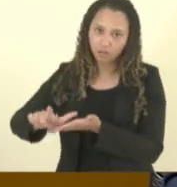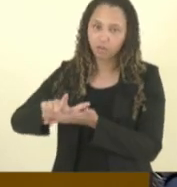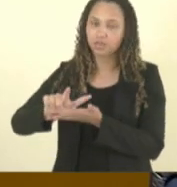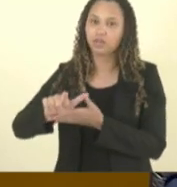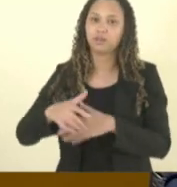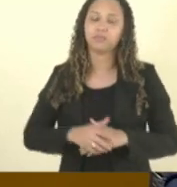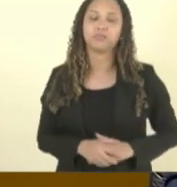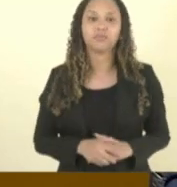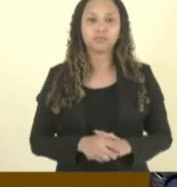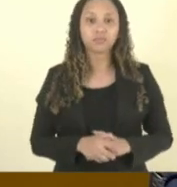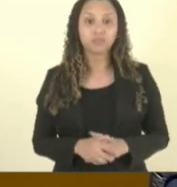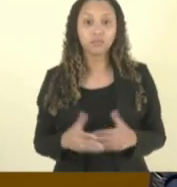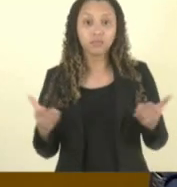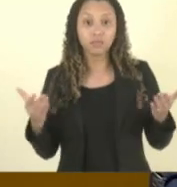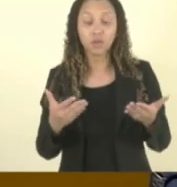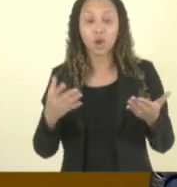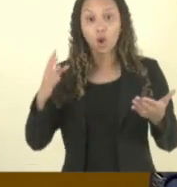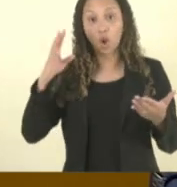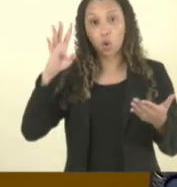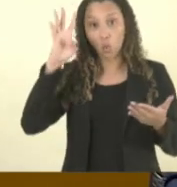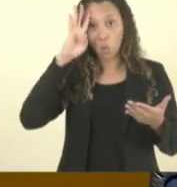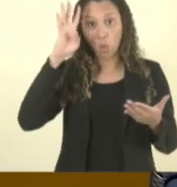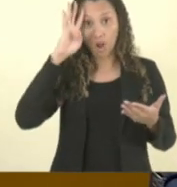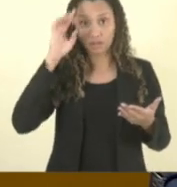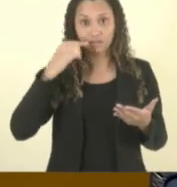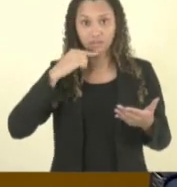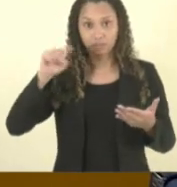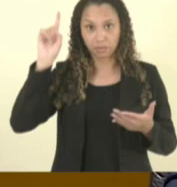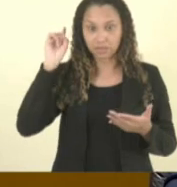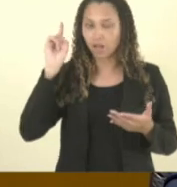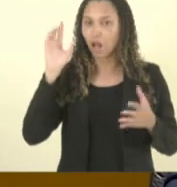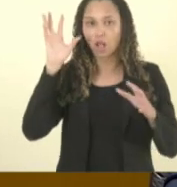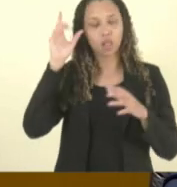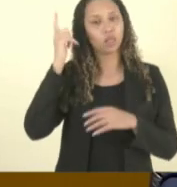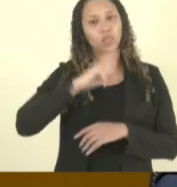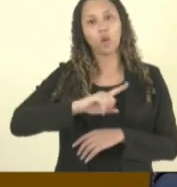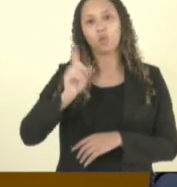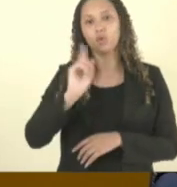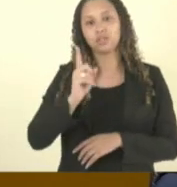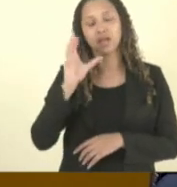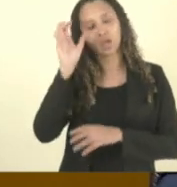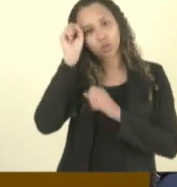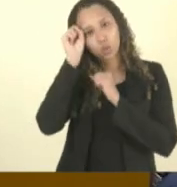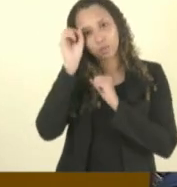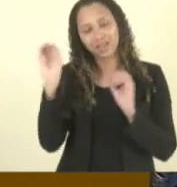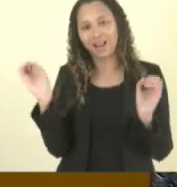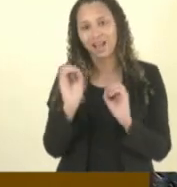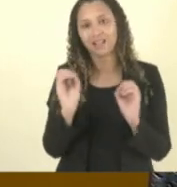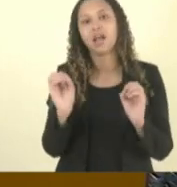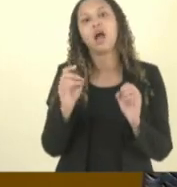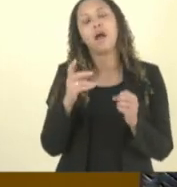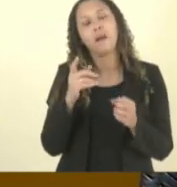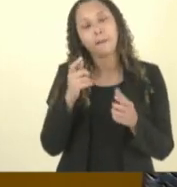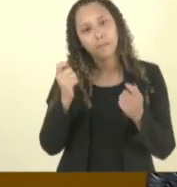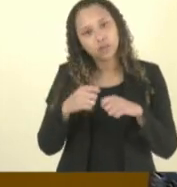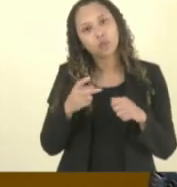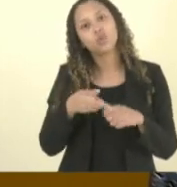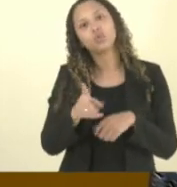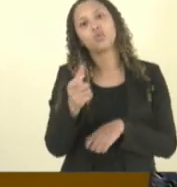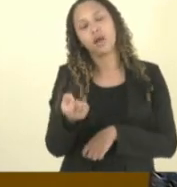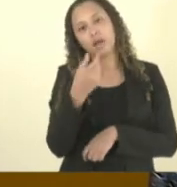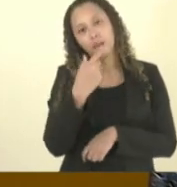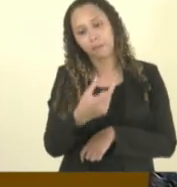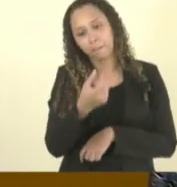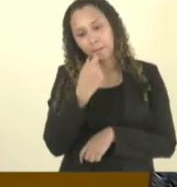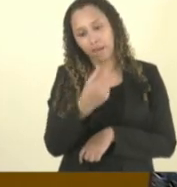dia terça e quarta-feira ele não dorme teve que voltar as medicações então